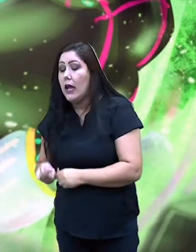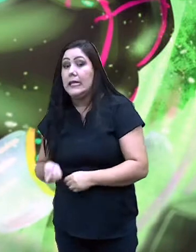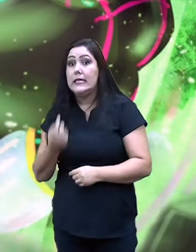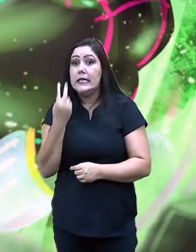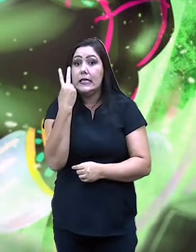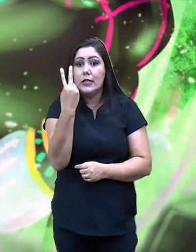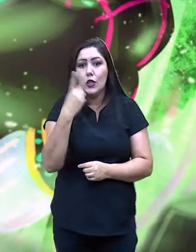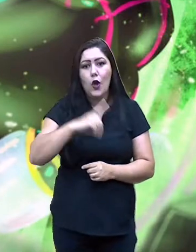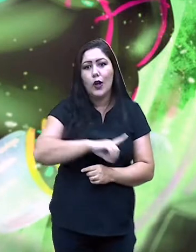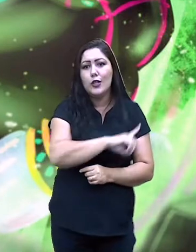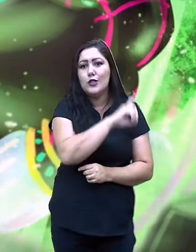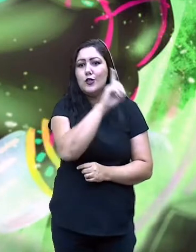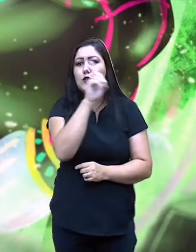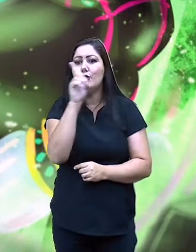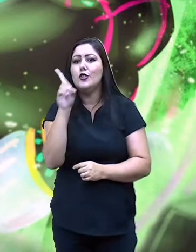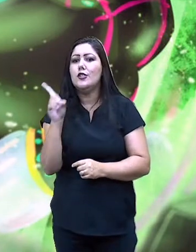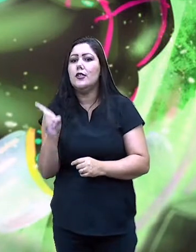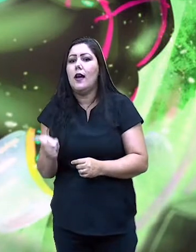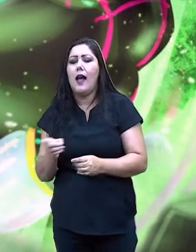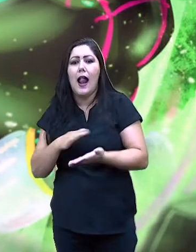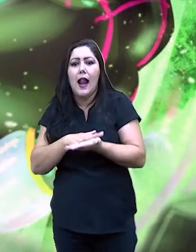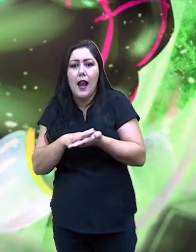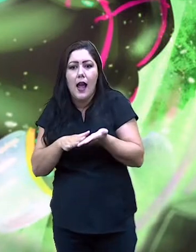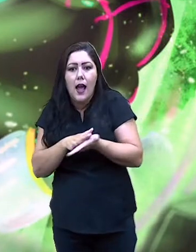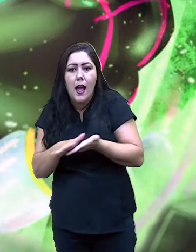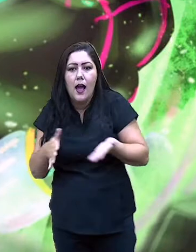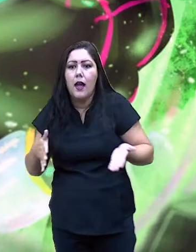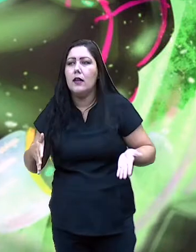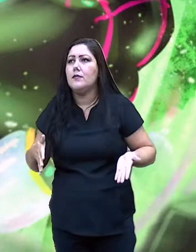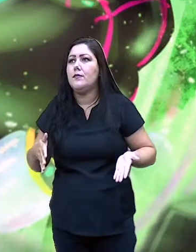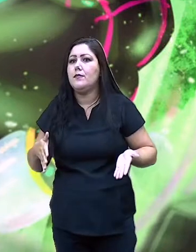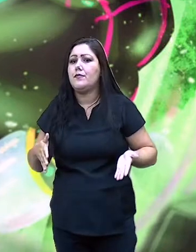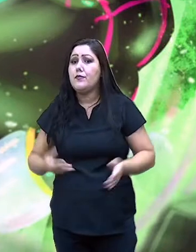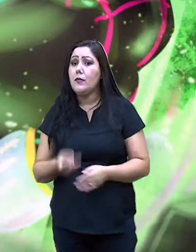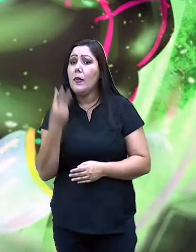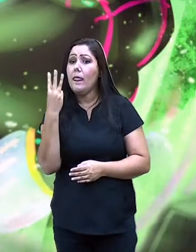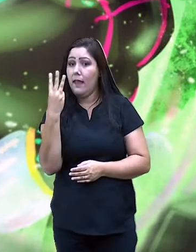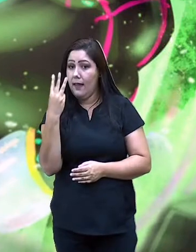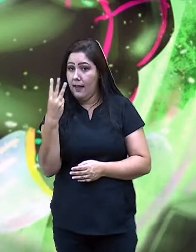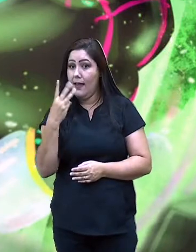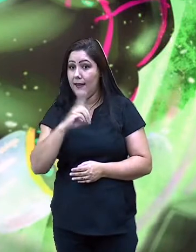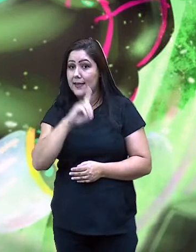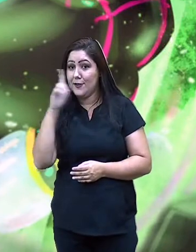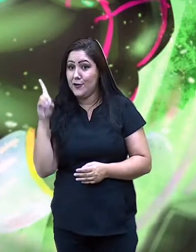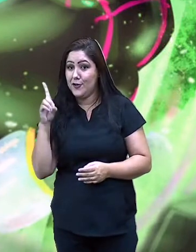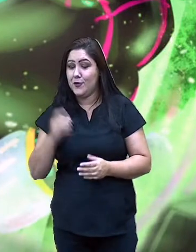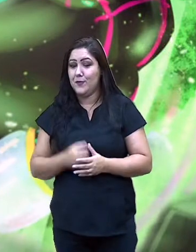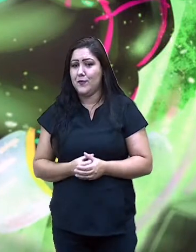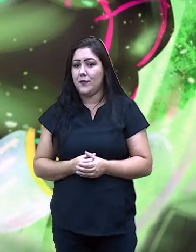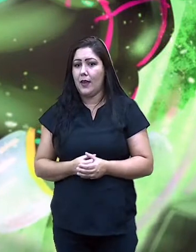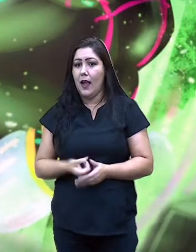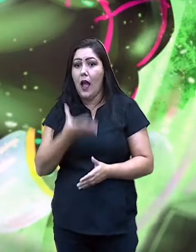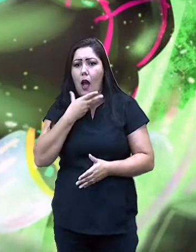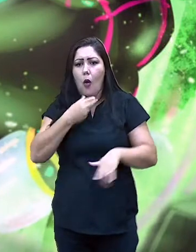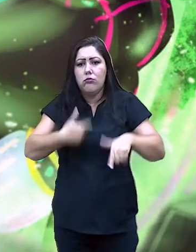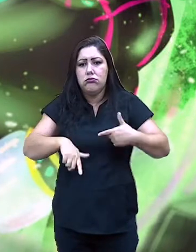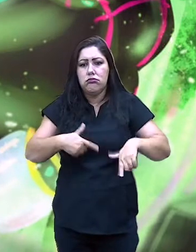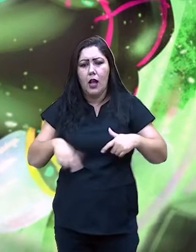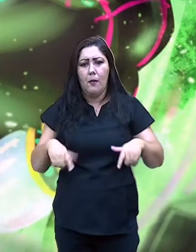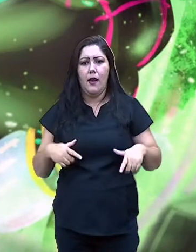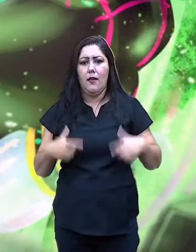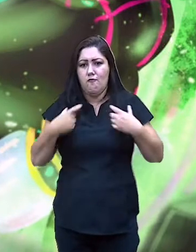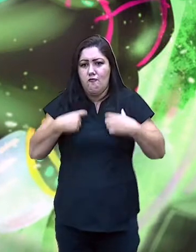dias e nada do boi. No terceiro dia, um vaqueiro correndo entre as